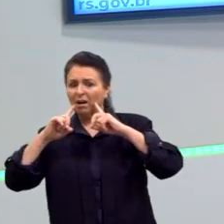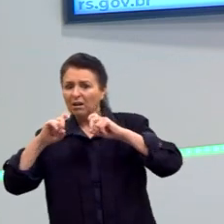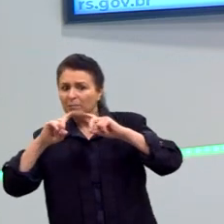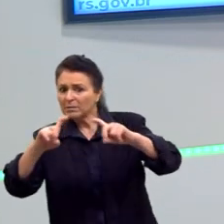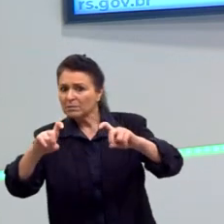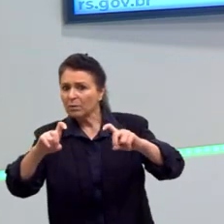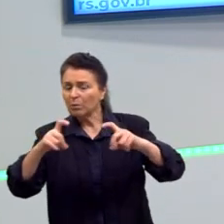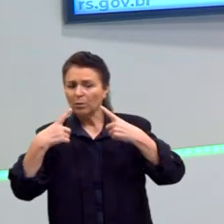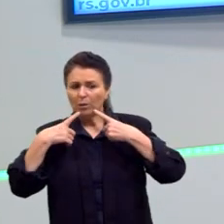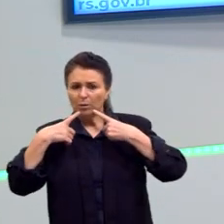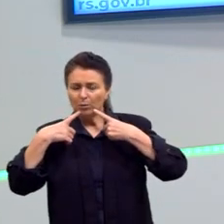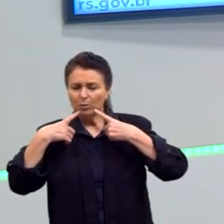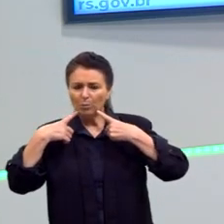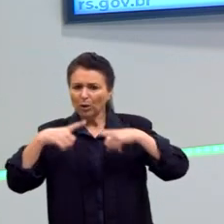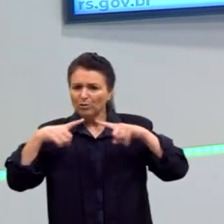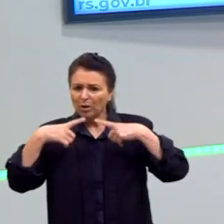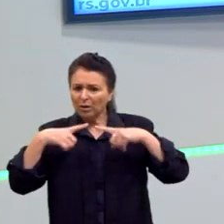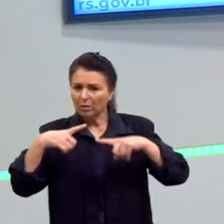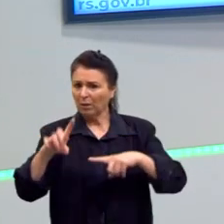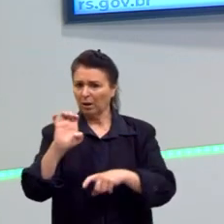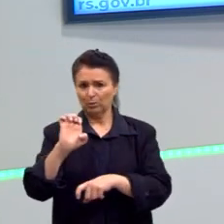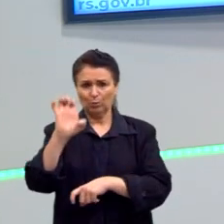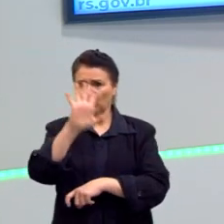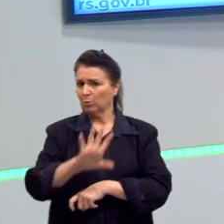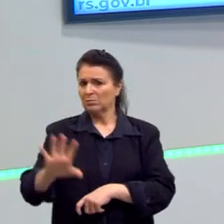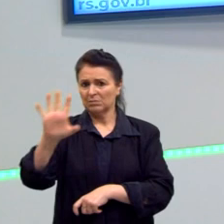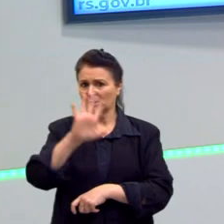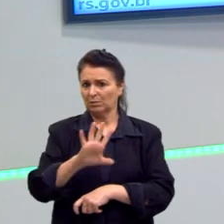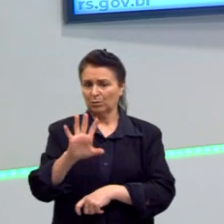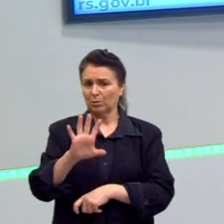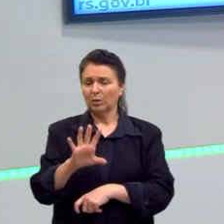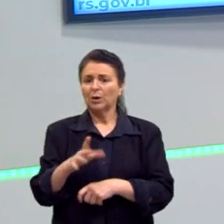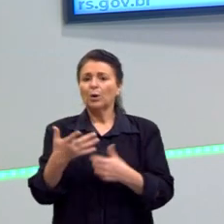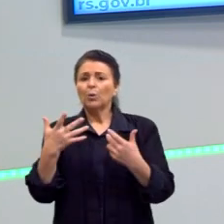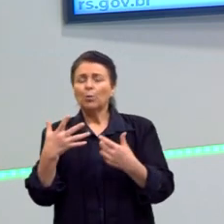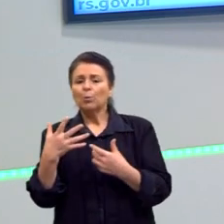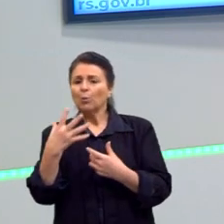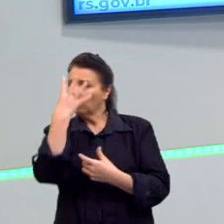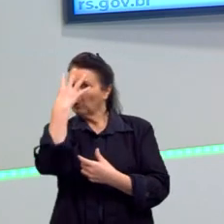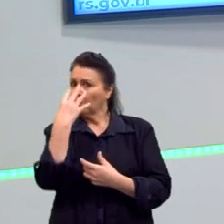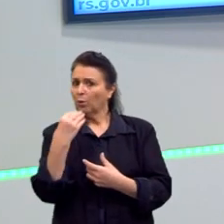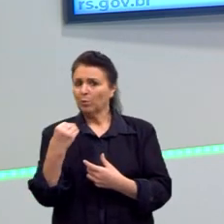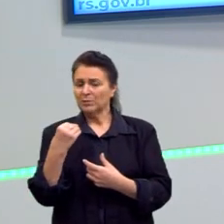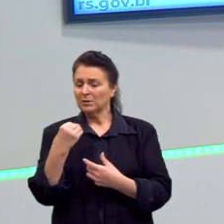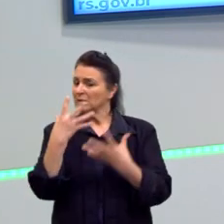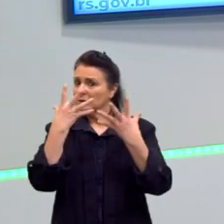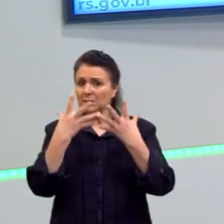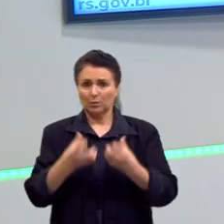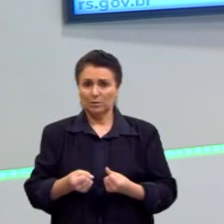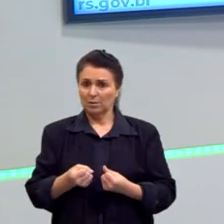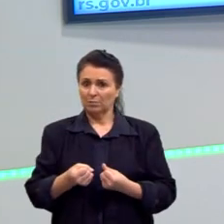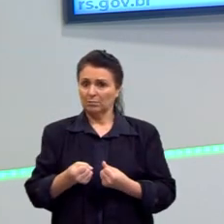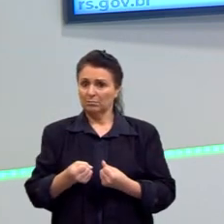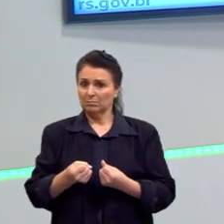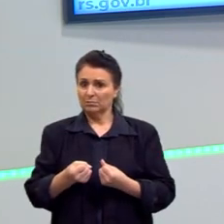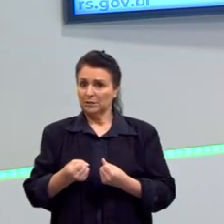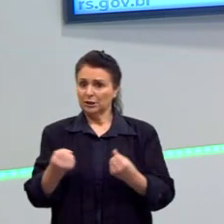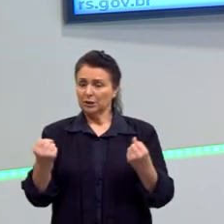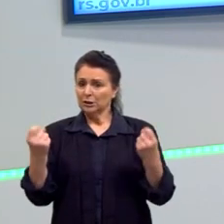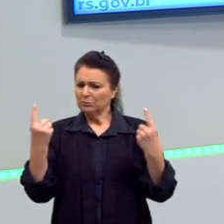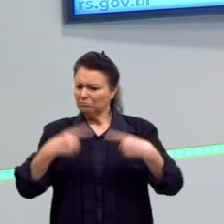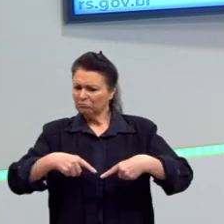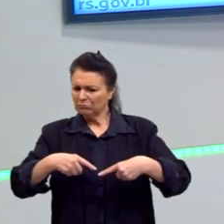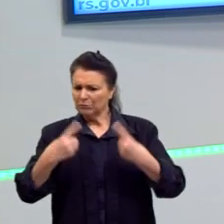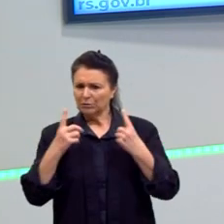casos, o Hobbes questiona muito isso, de contestar o poder do Estado. Para ele, o Estado estaria